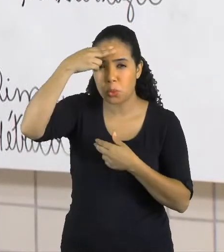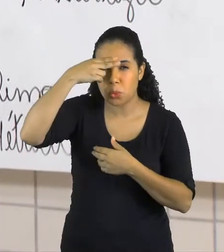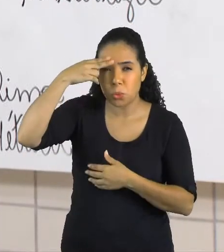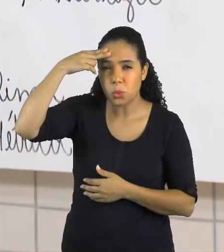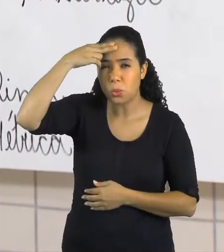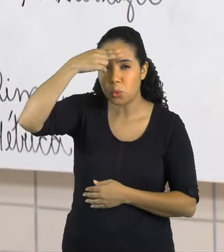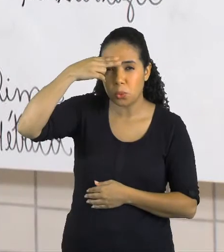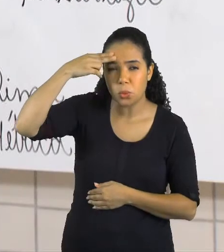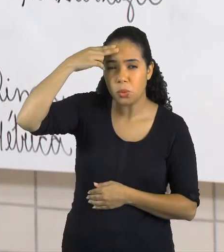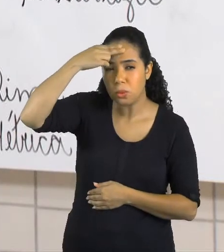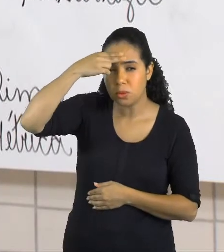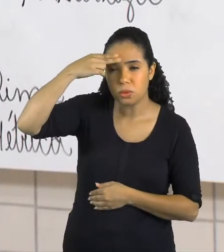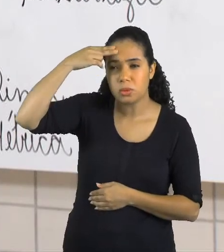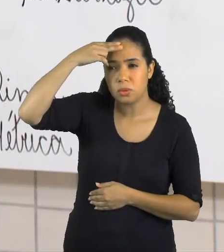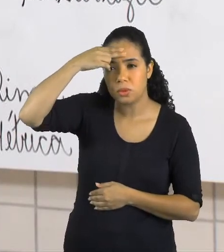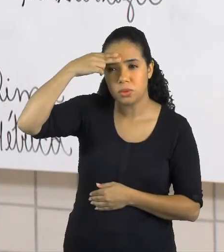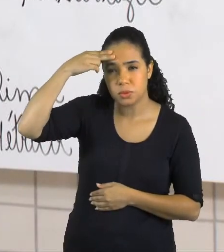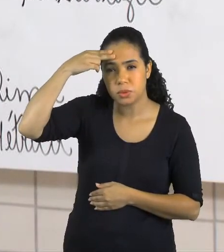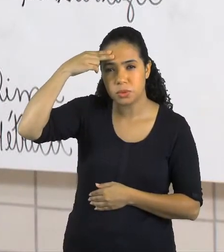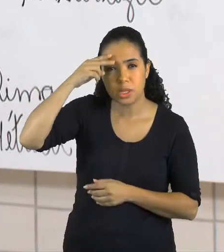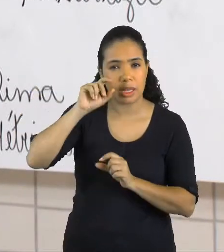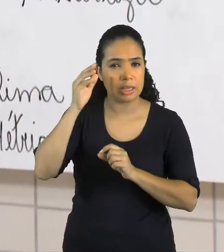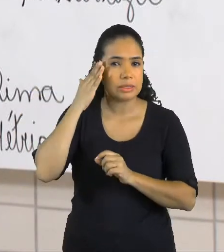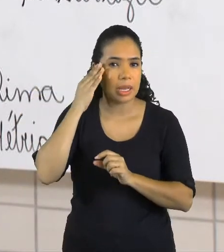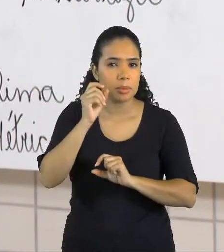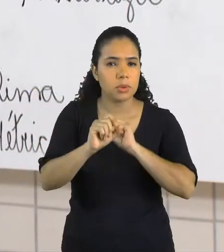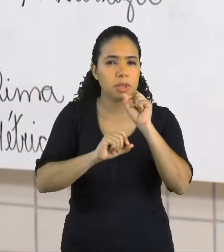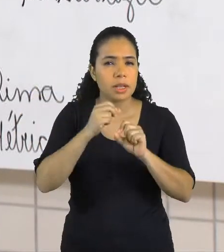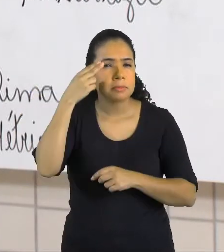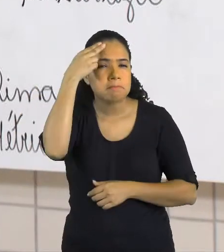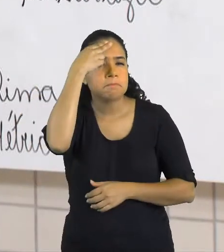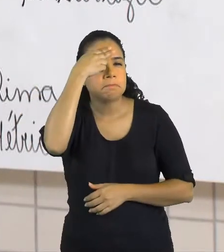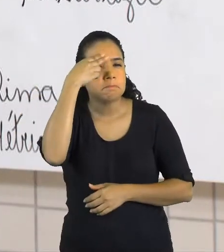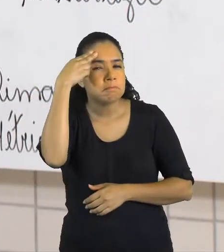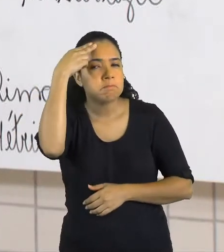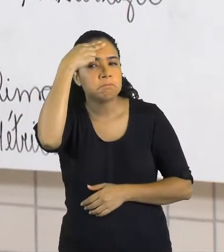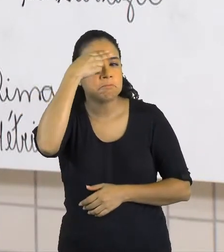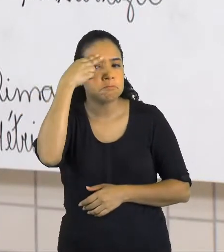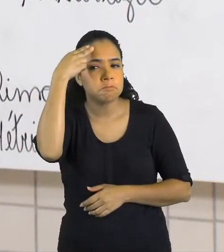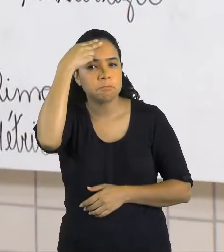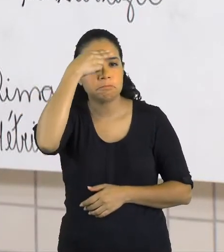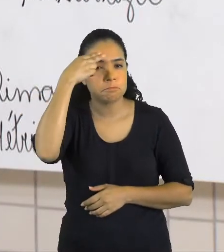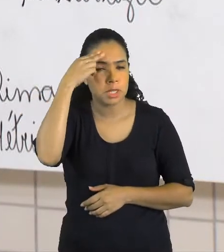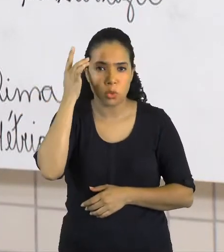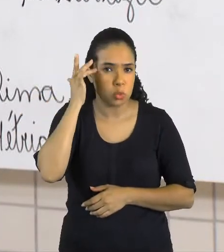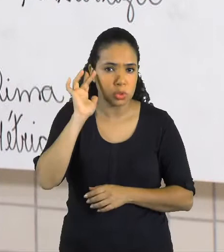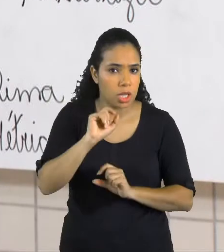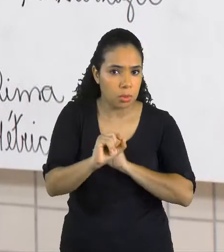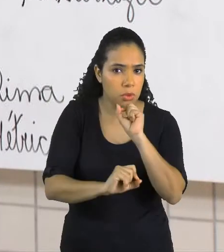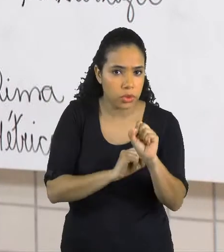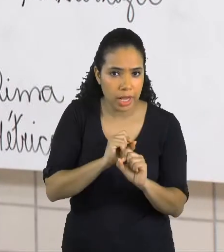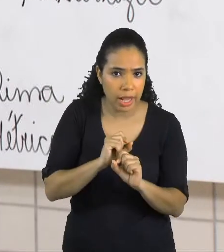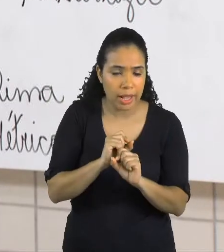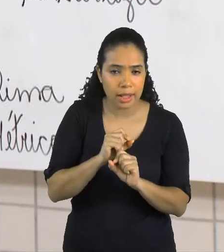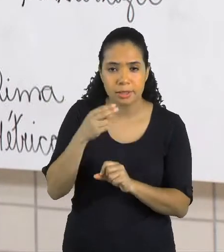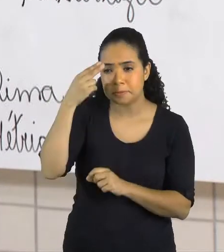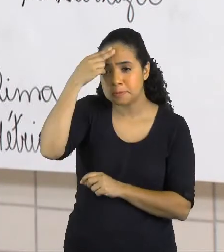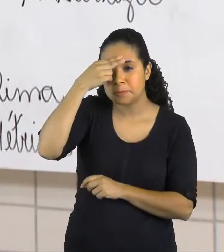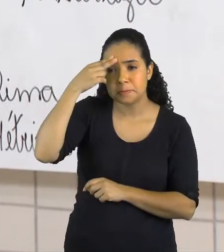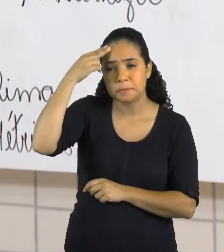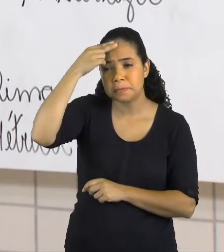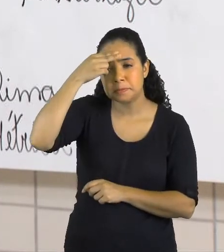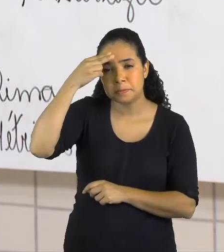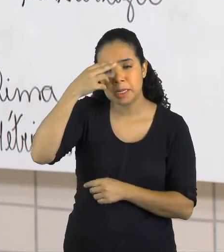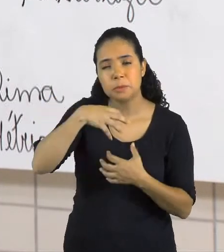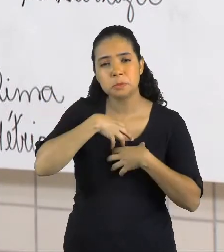Vocês sabem o que significa nostalgia? Se não souberem, vão aprender agora. Nostalgia é saudade,